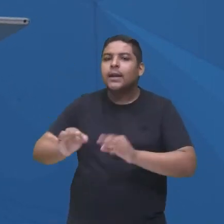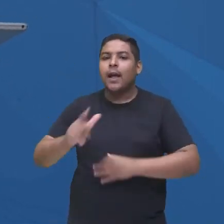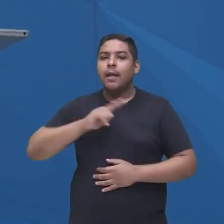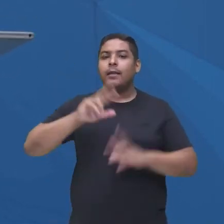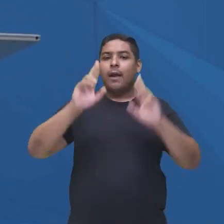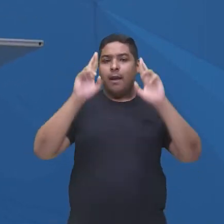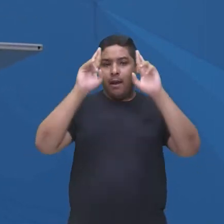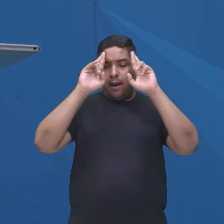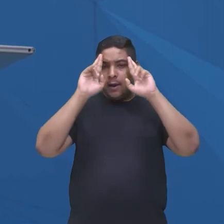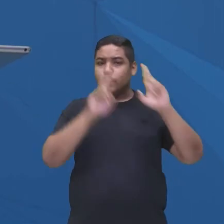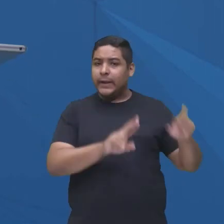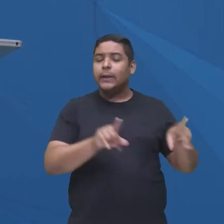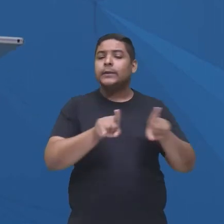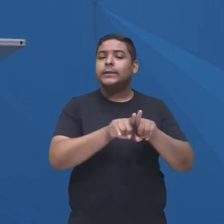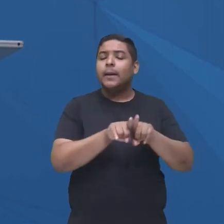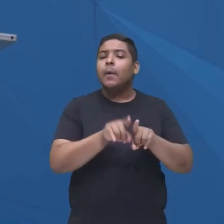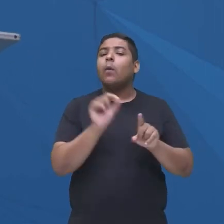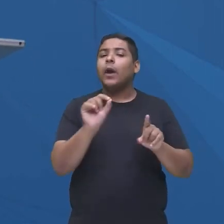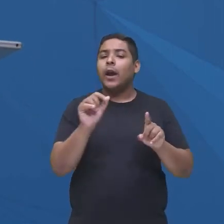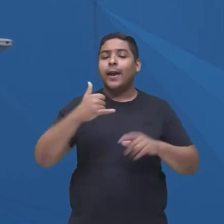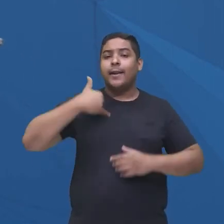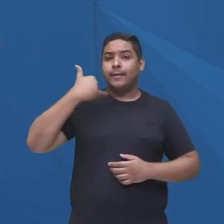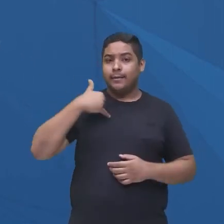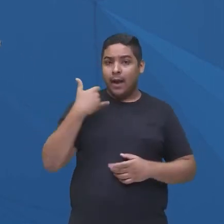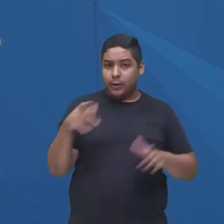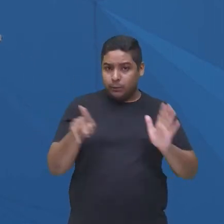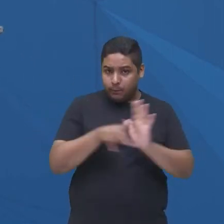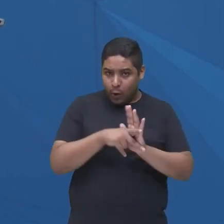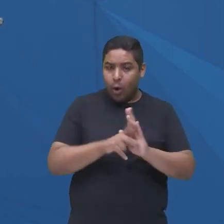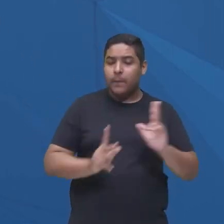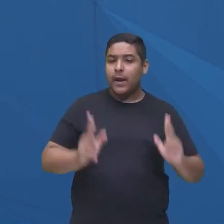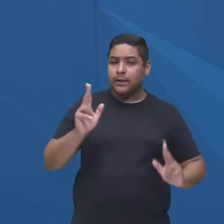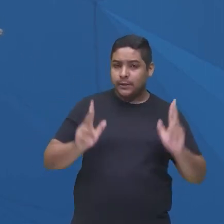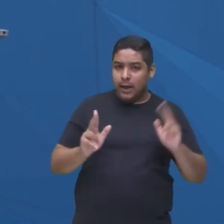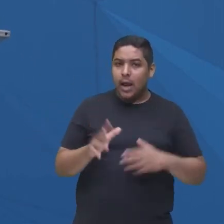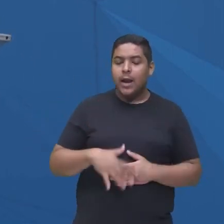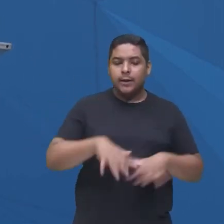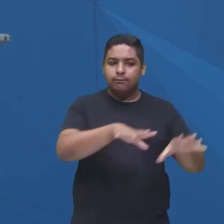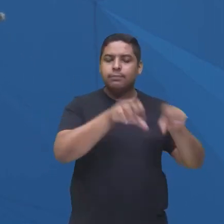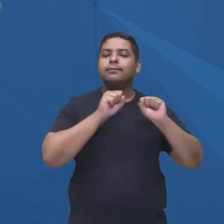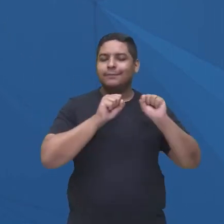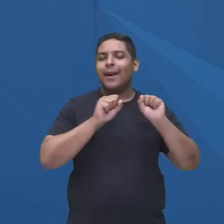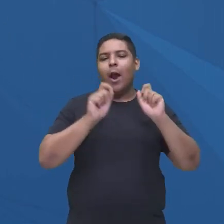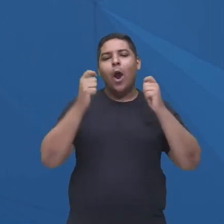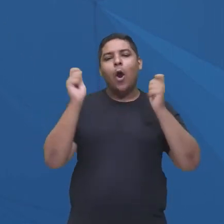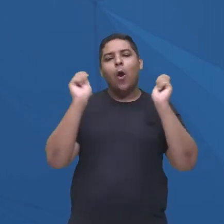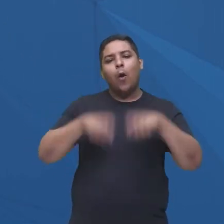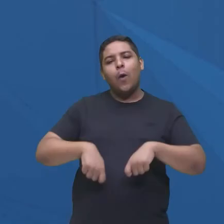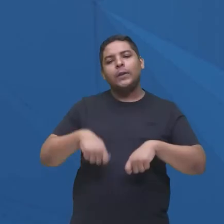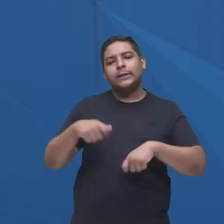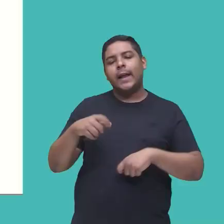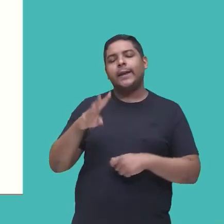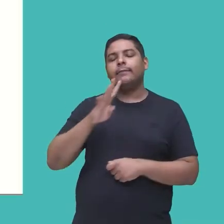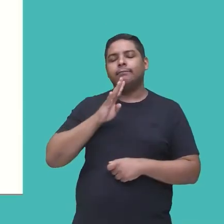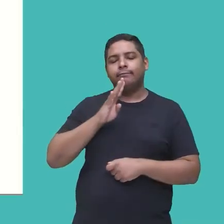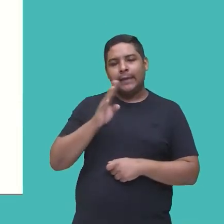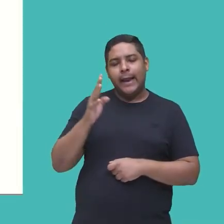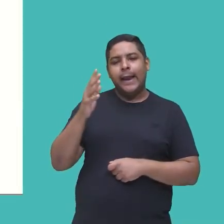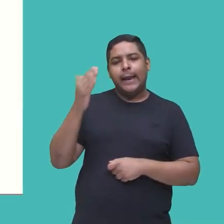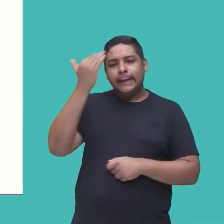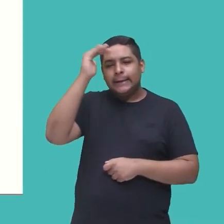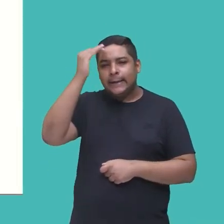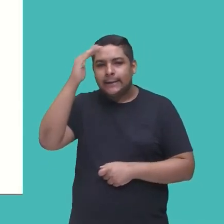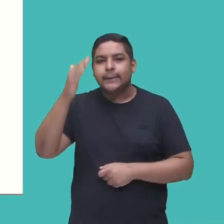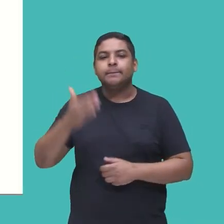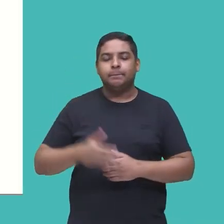ali a classificação indicativa da série, a gente consegue extrair essas temáticas, que são bastante discutidas na atualidade, tá bom? A gente tem